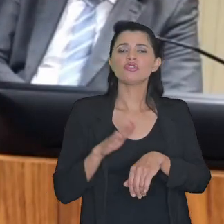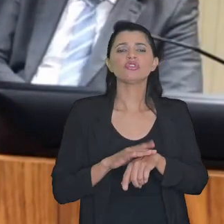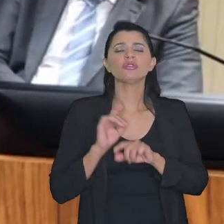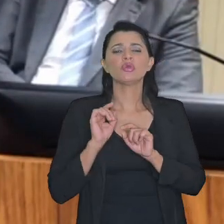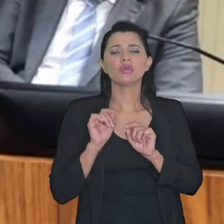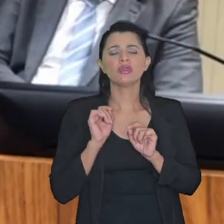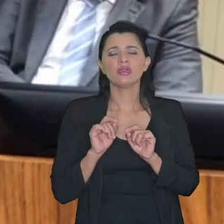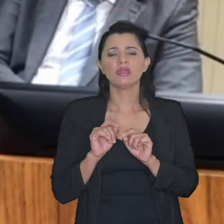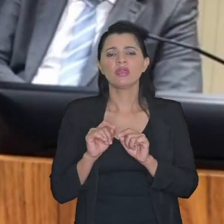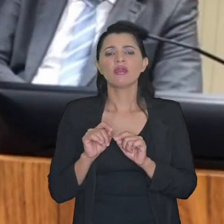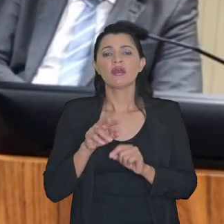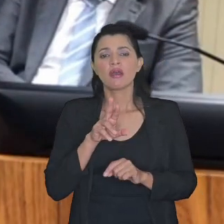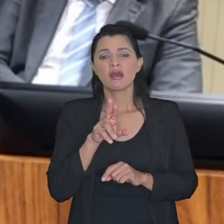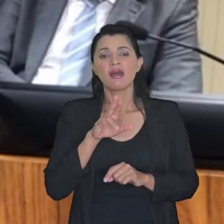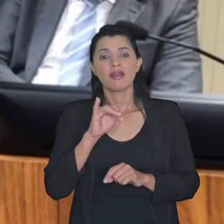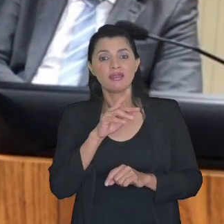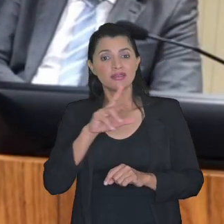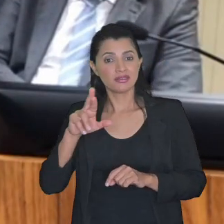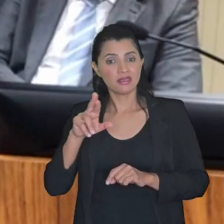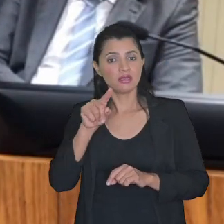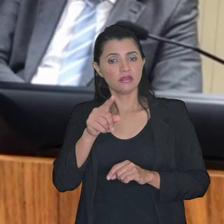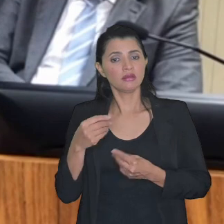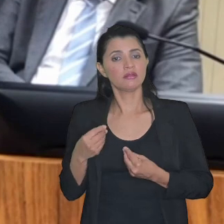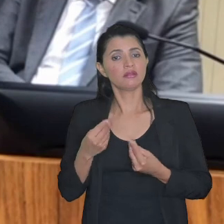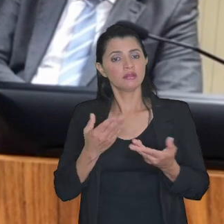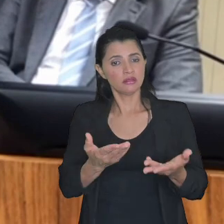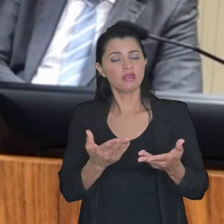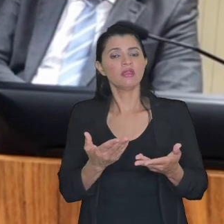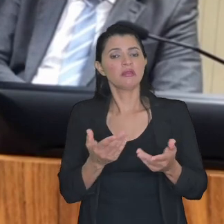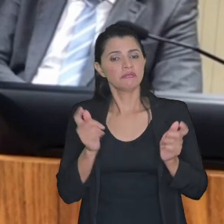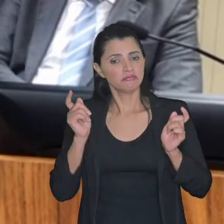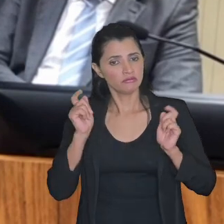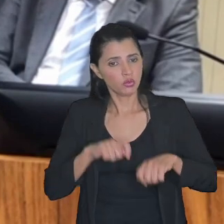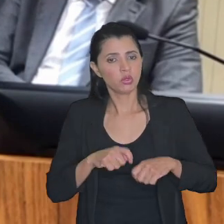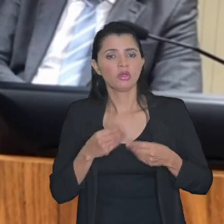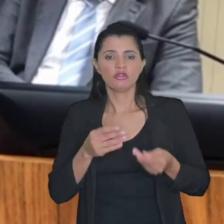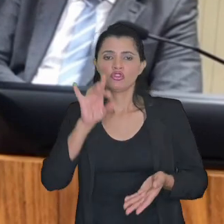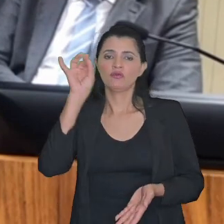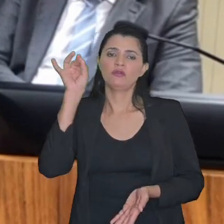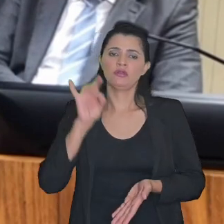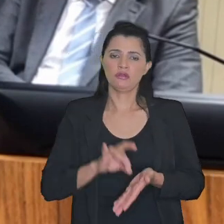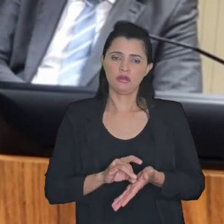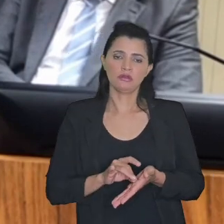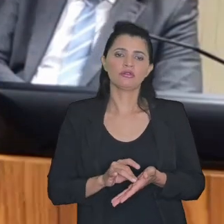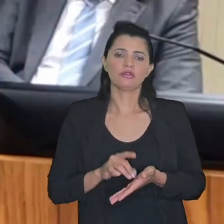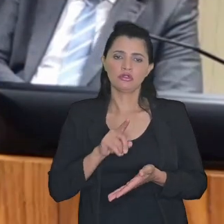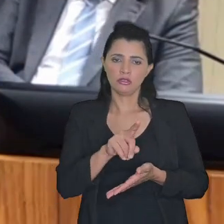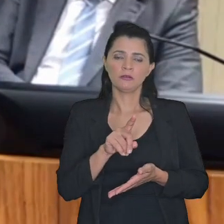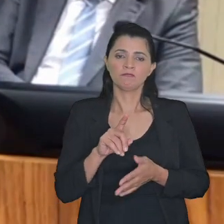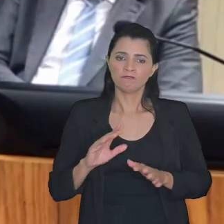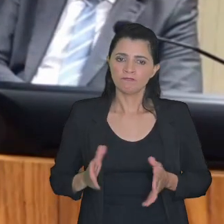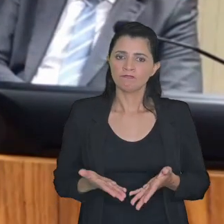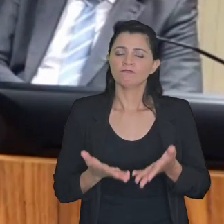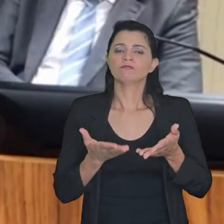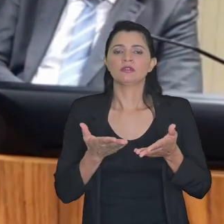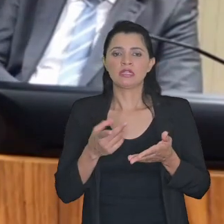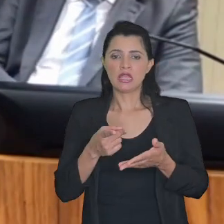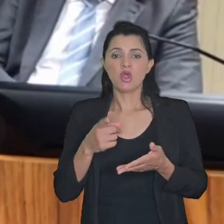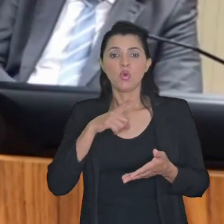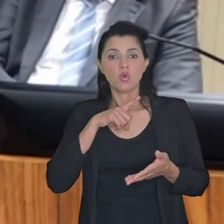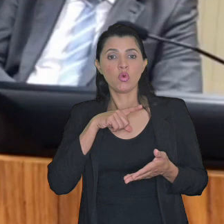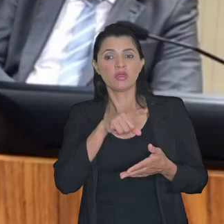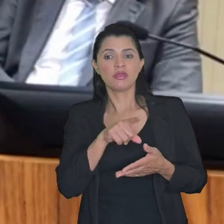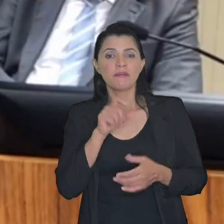em que a Receita Federal dé vazão efetiva ao estoque